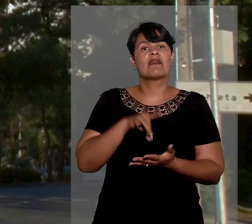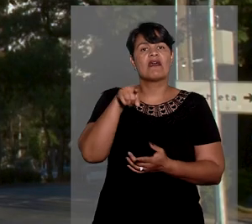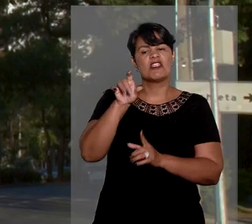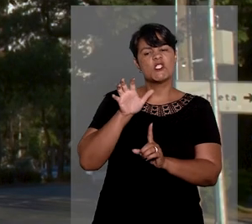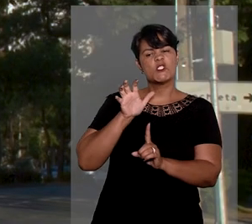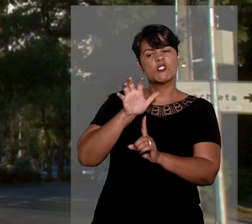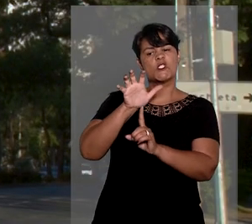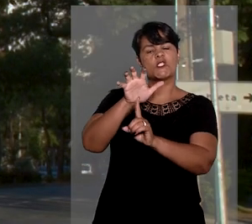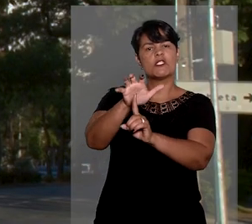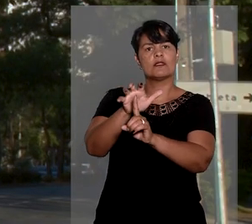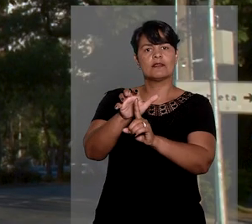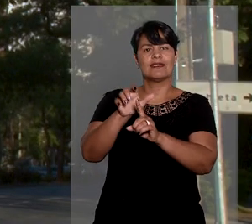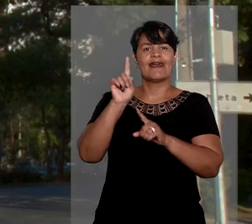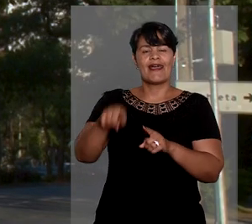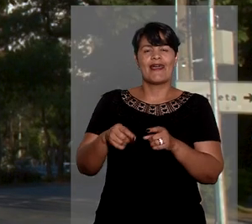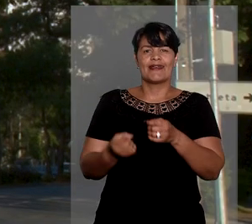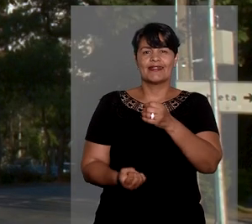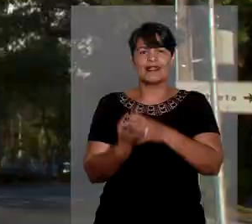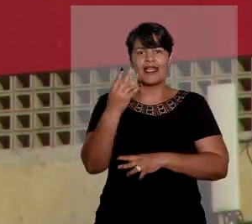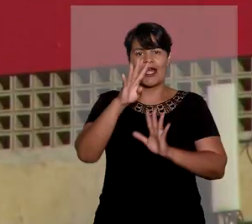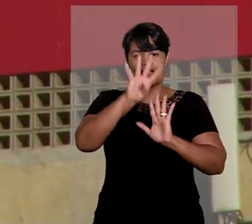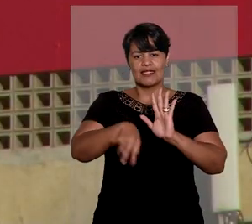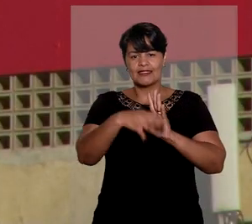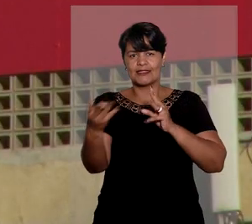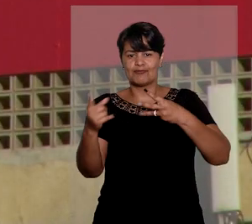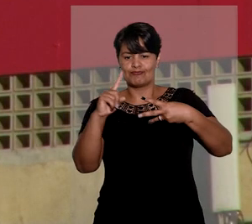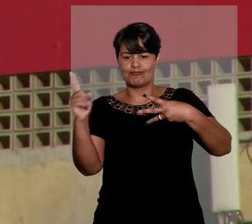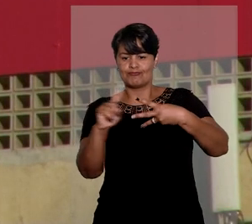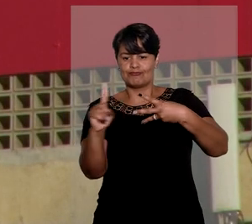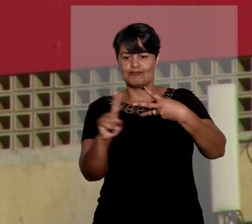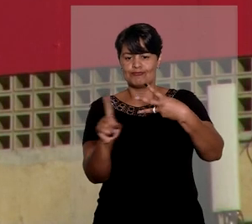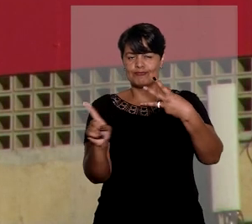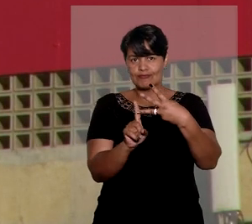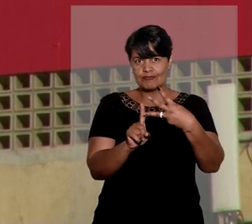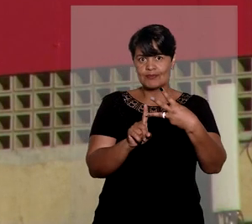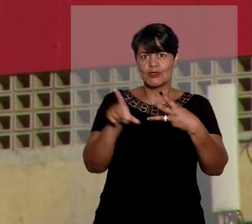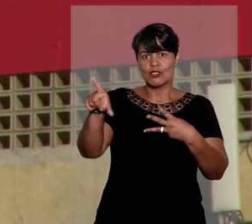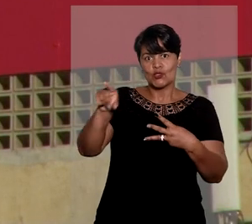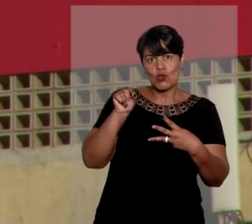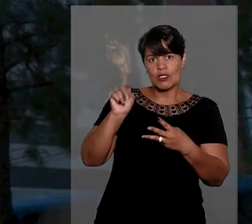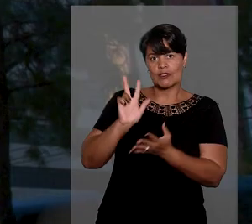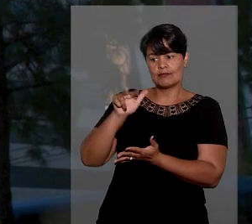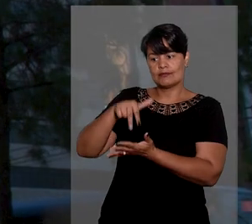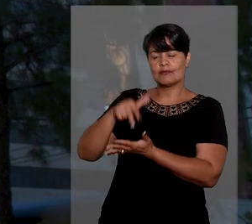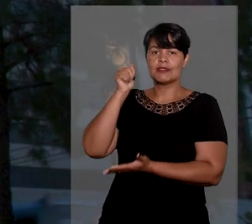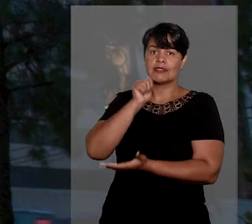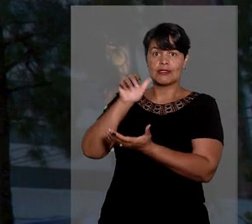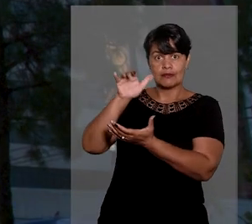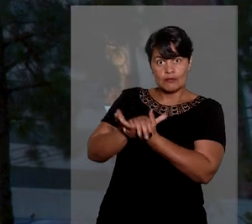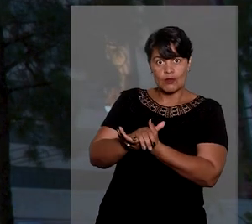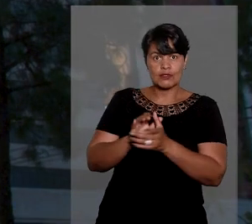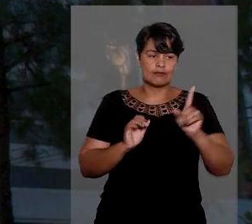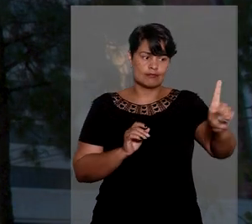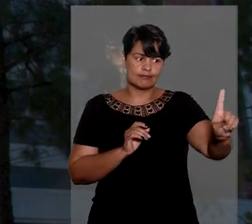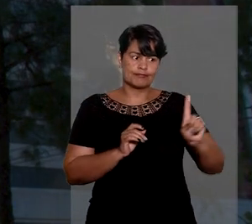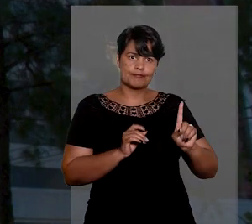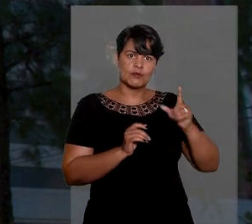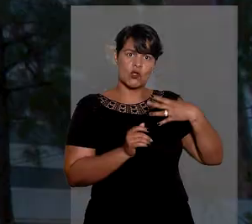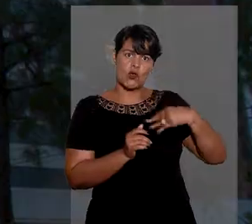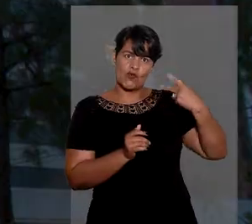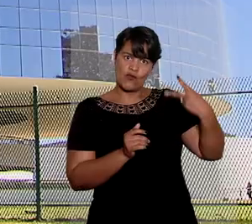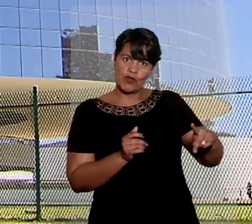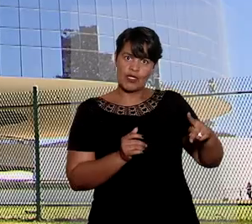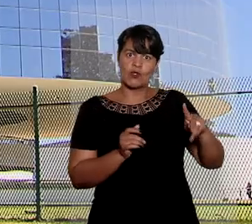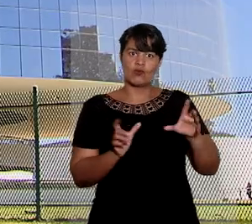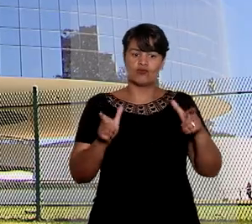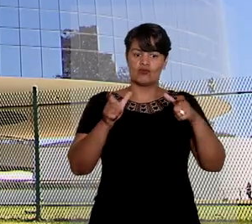formação de lista tríplice do Tribunal do Estado em troca da nomeação da esposa e do filho para cargos no Poder Legislativo